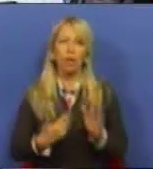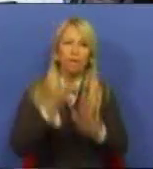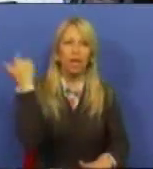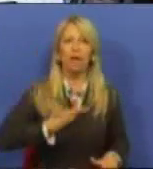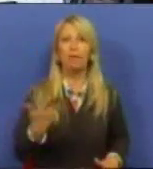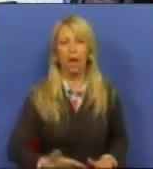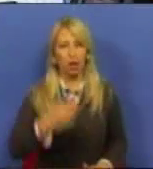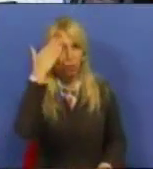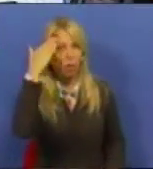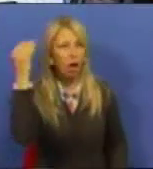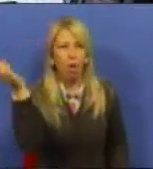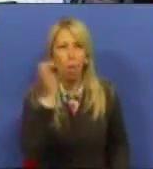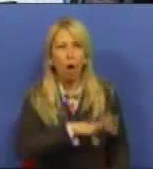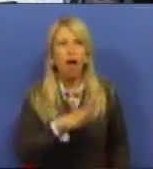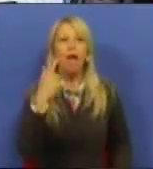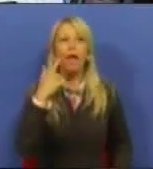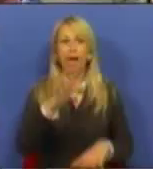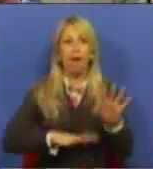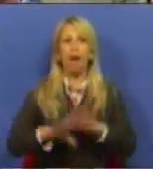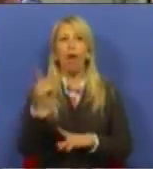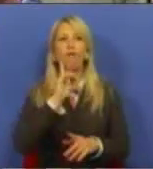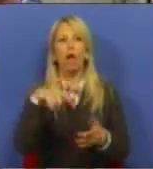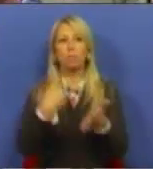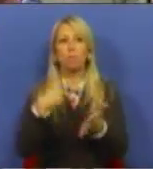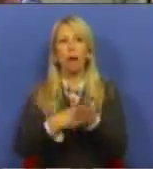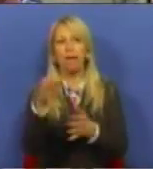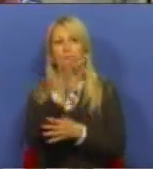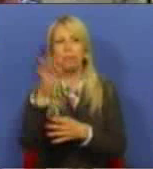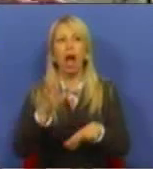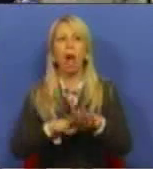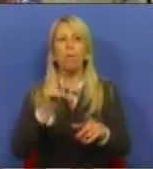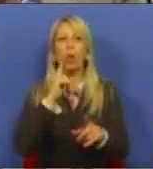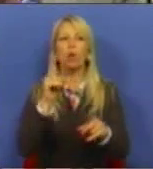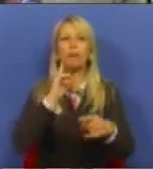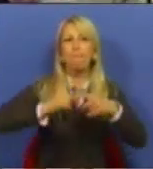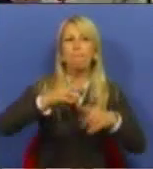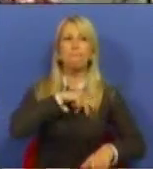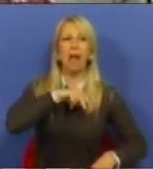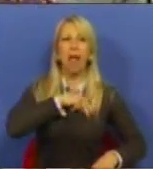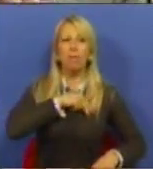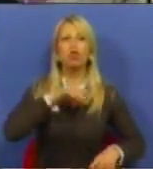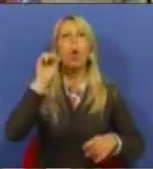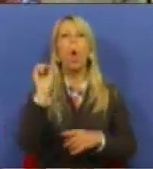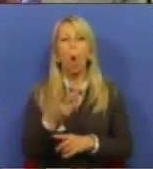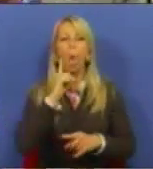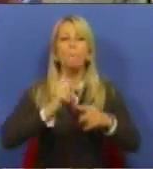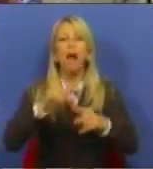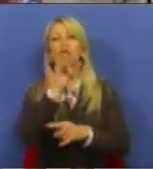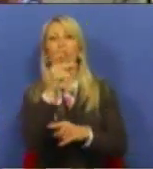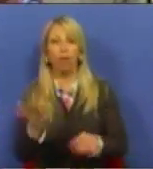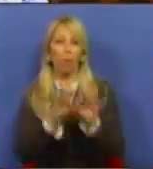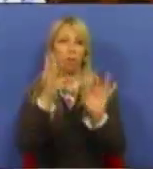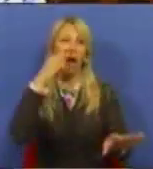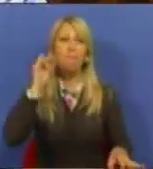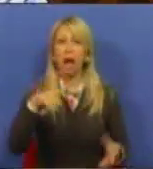é não taxar os prémios e as mais-valias. Imoralidade é a banca não pagar IRC como pagam